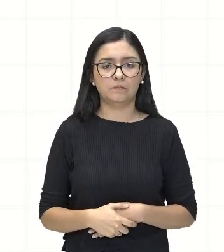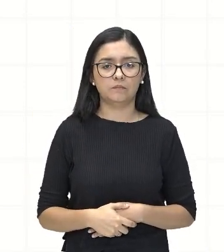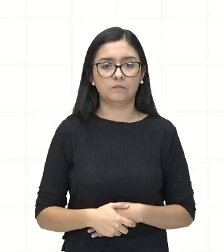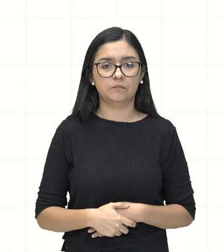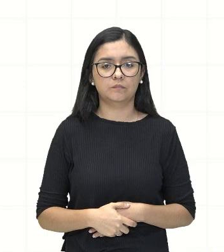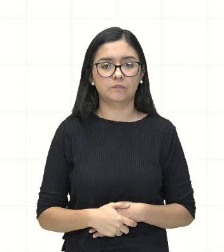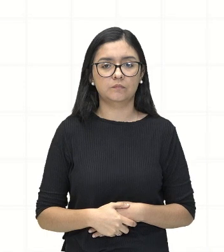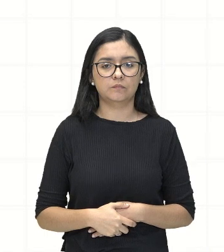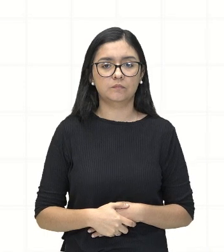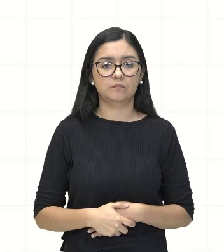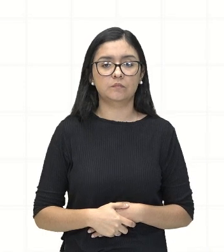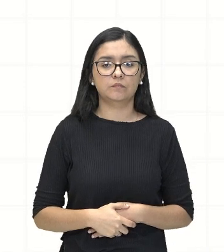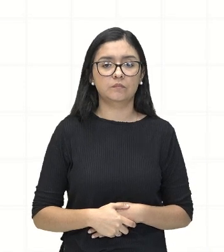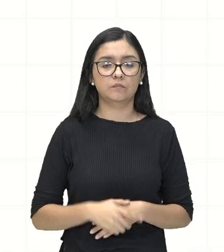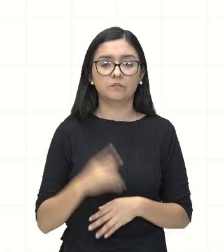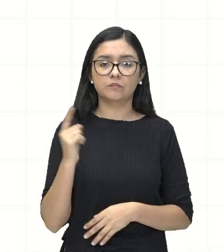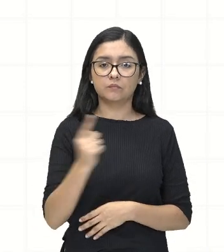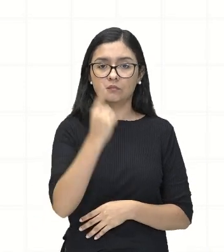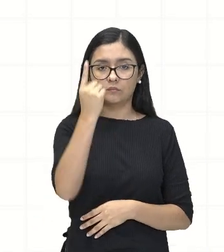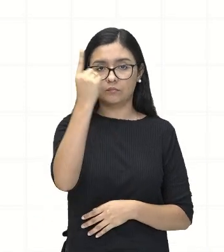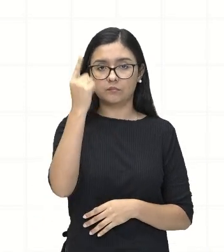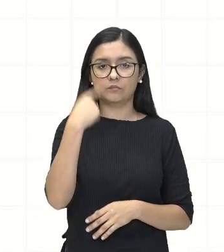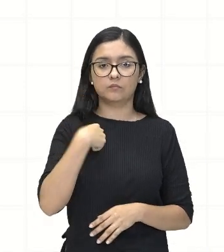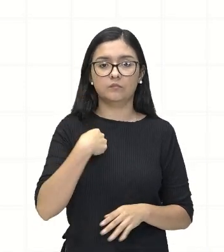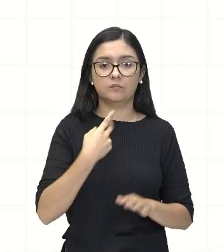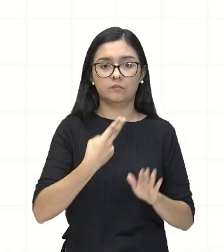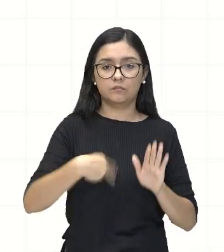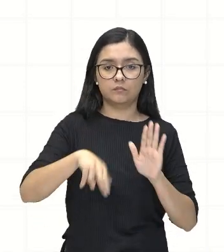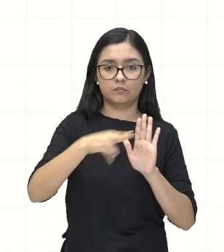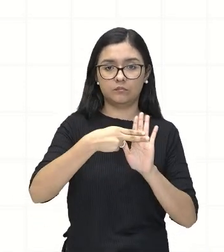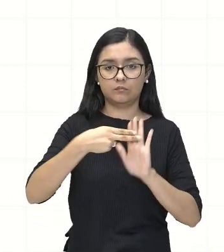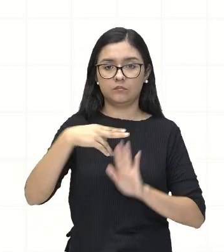vai estar na altura igual a zero.